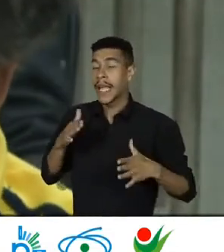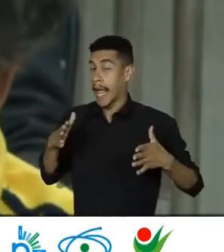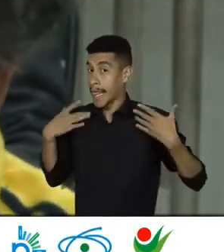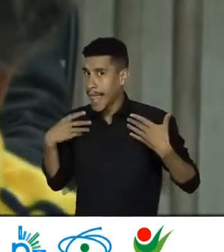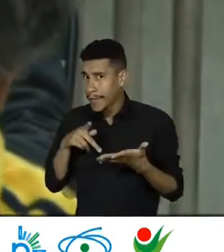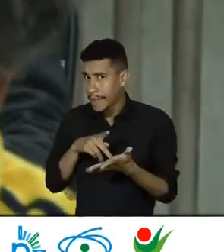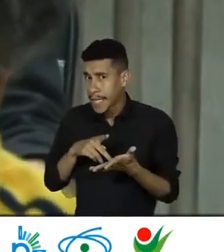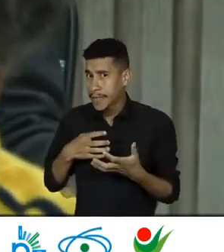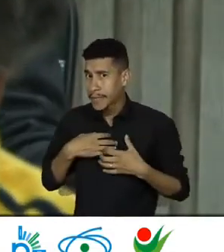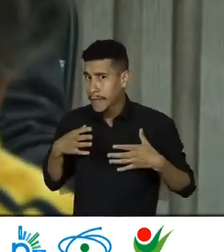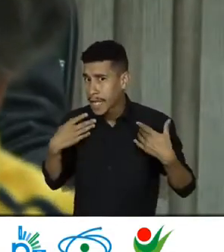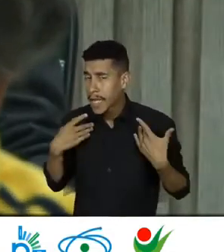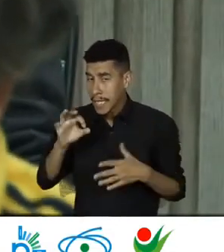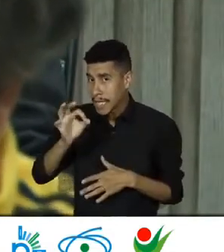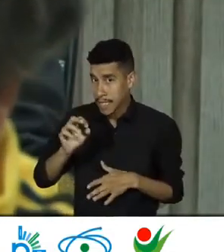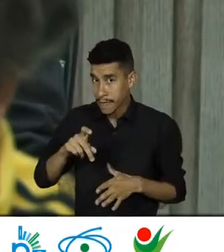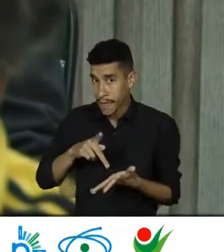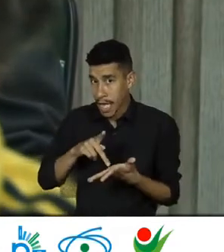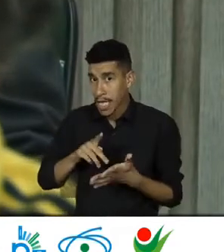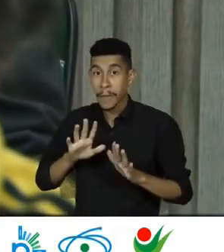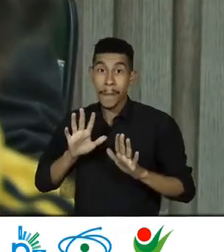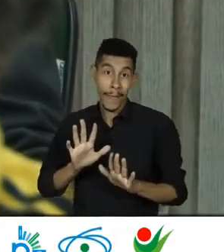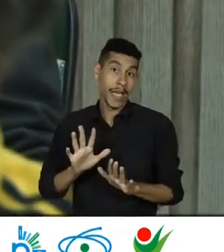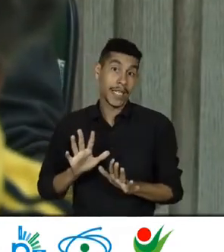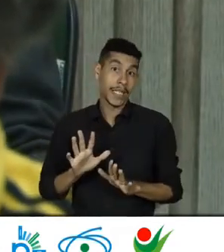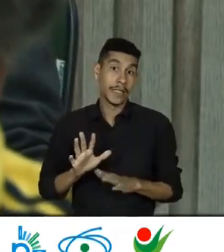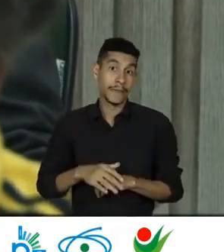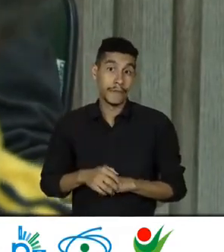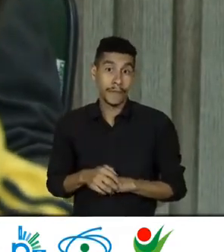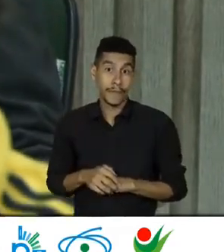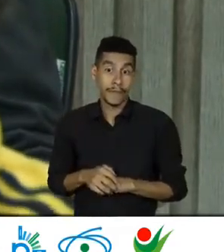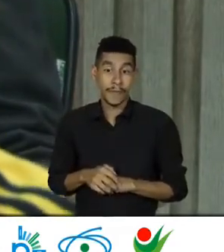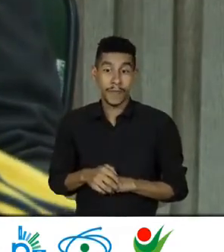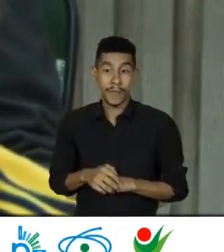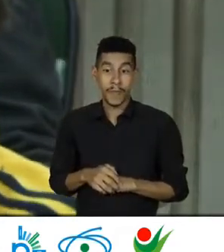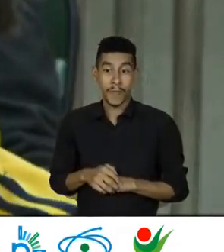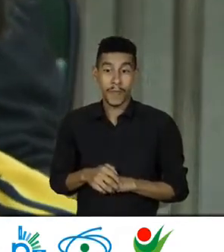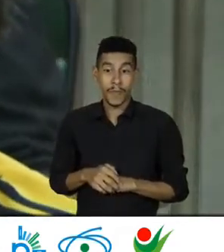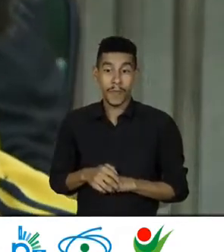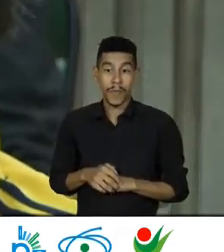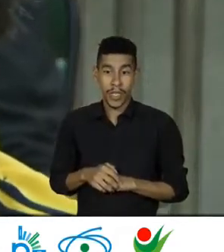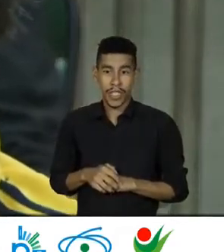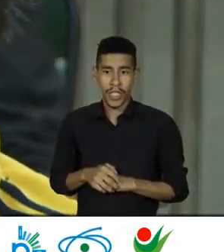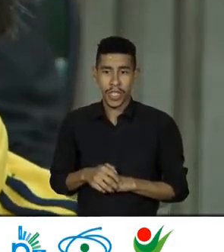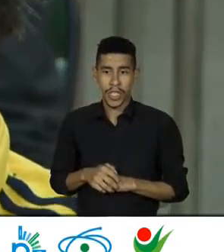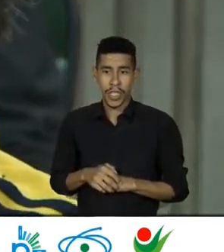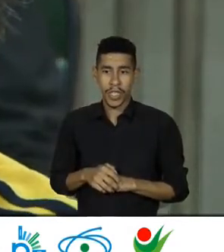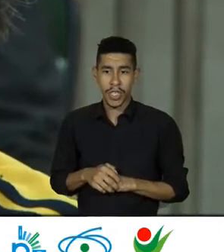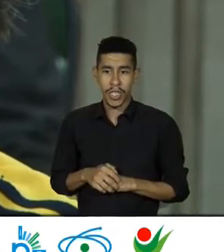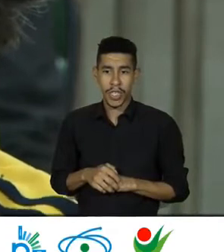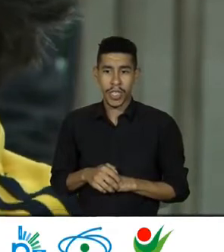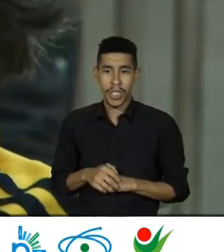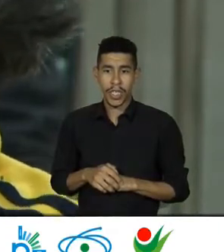Sem dúvida Mas Até o Alex Não sei se Tem